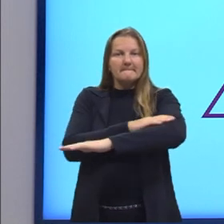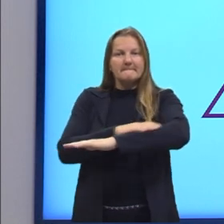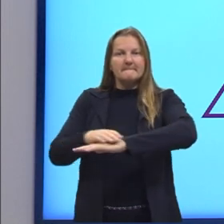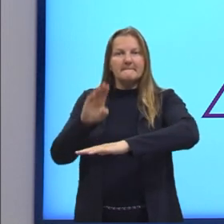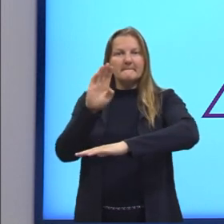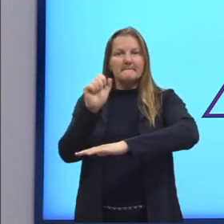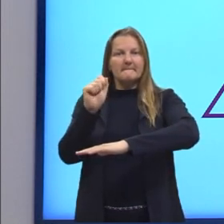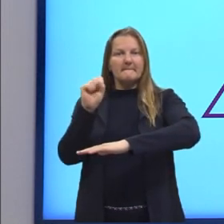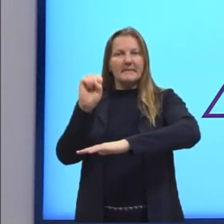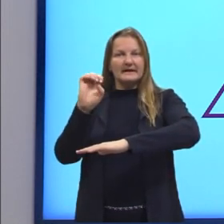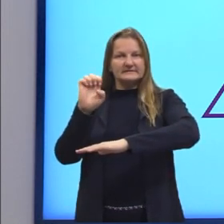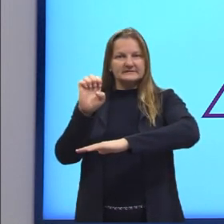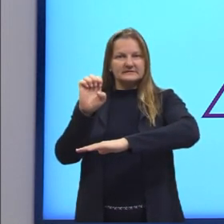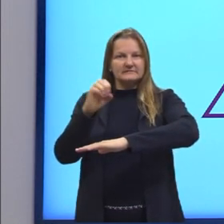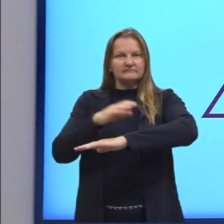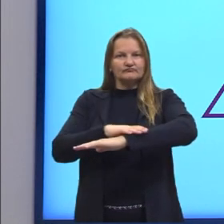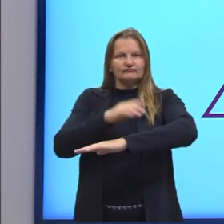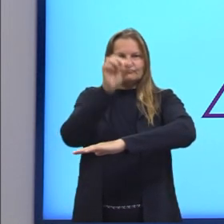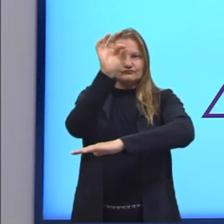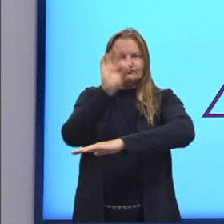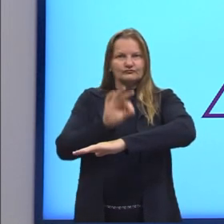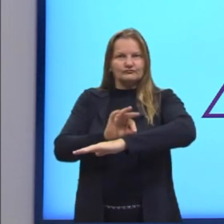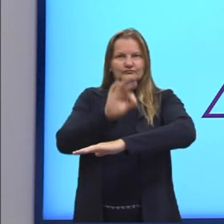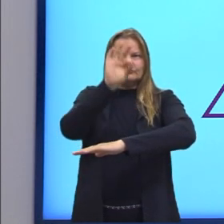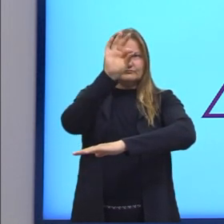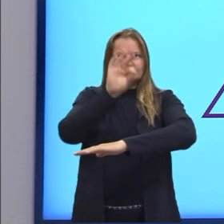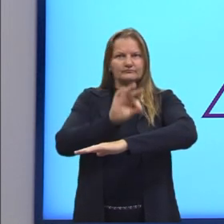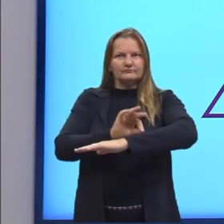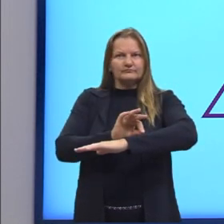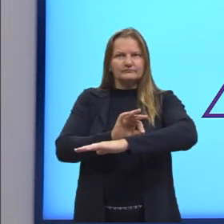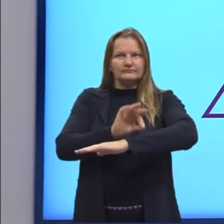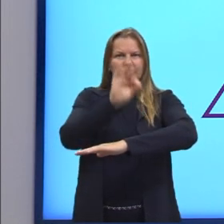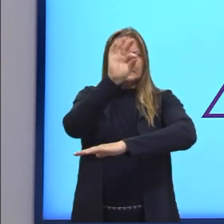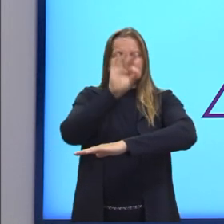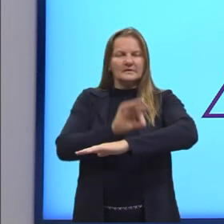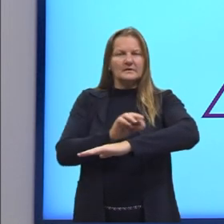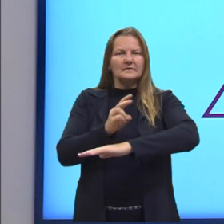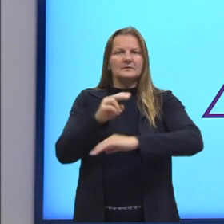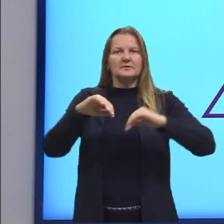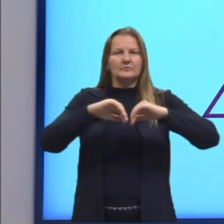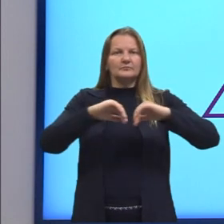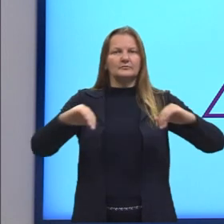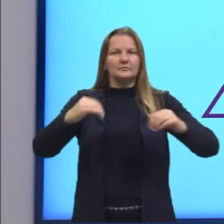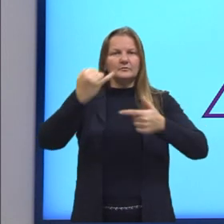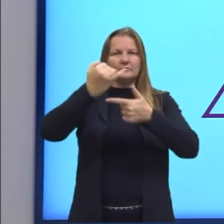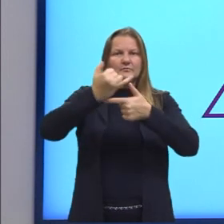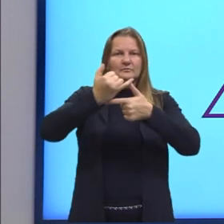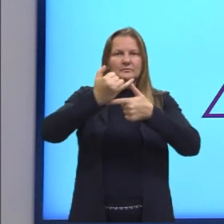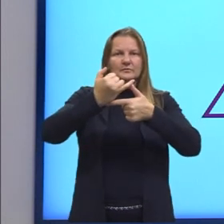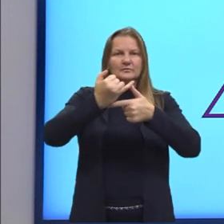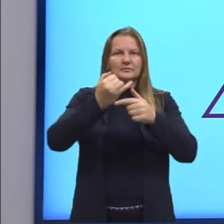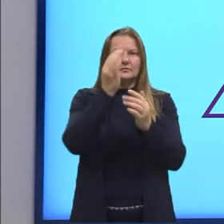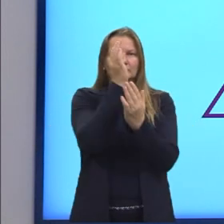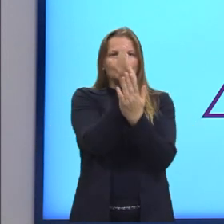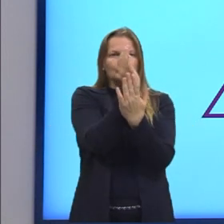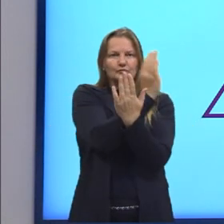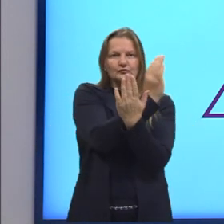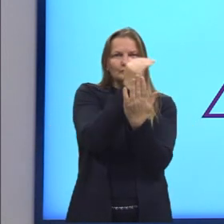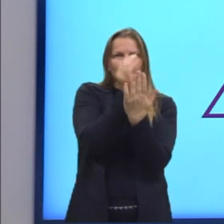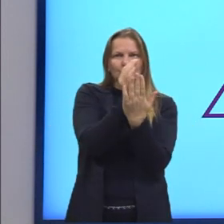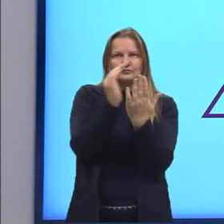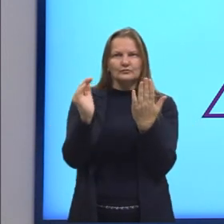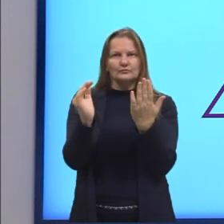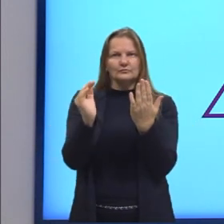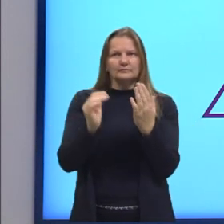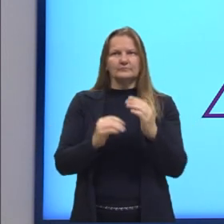E agora, quando nós traçamos a altura, nós separamos a hipotenusa aqui em dois segmentos. Esses